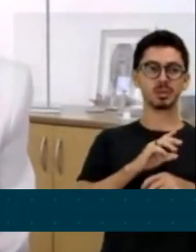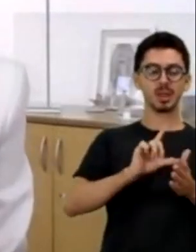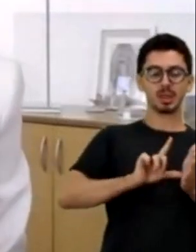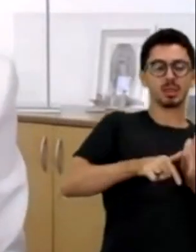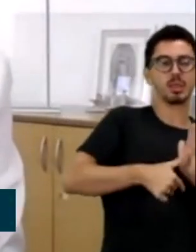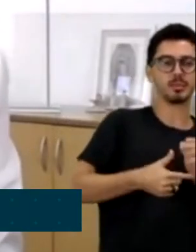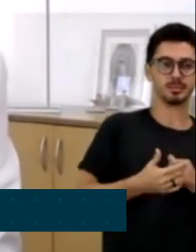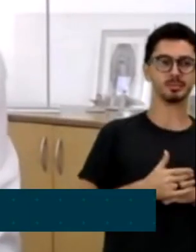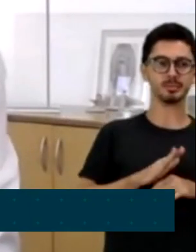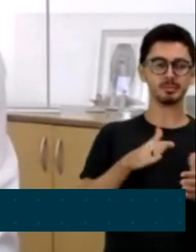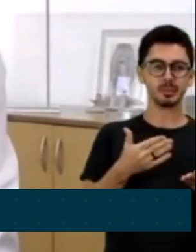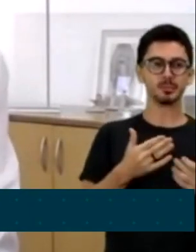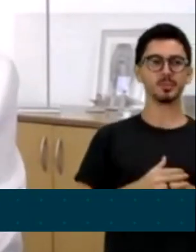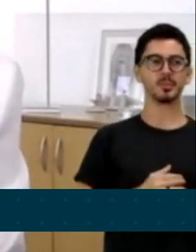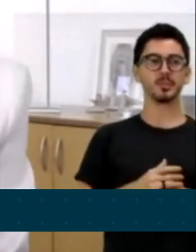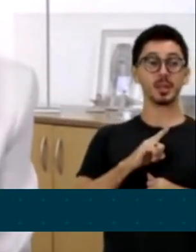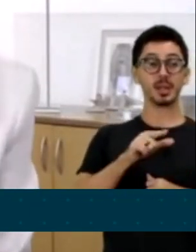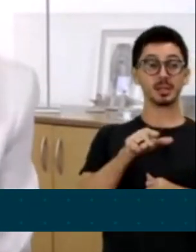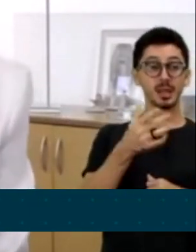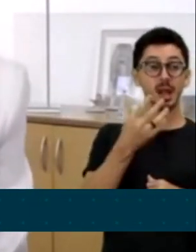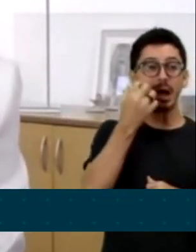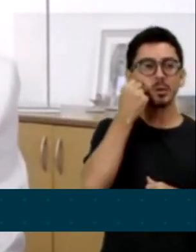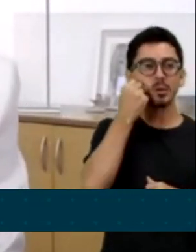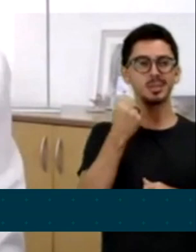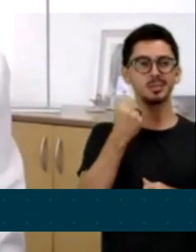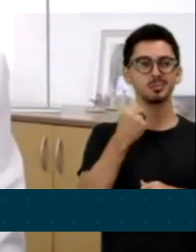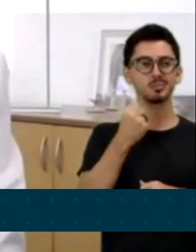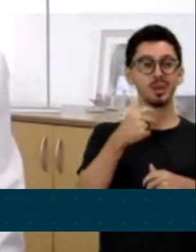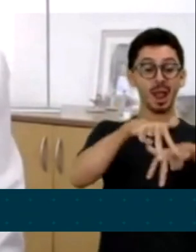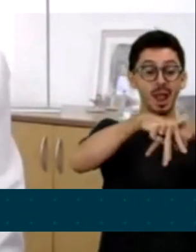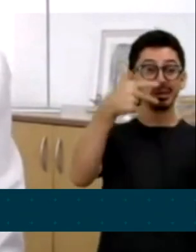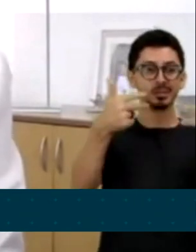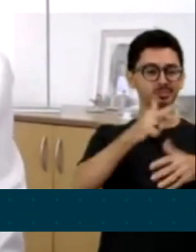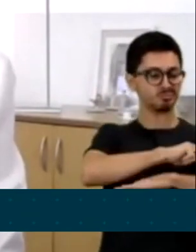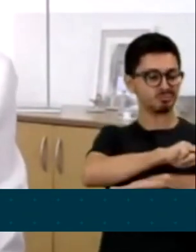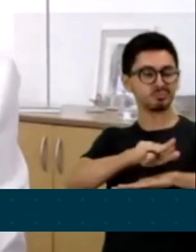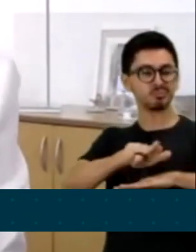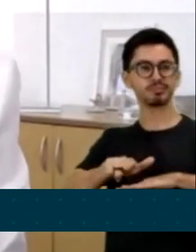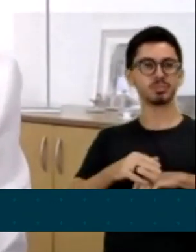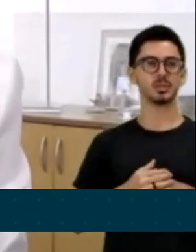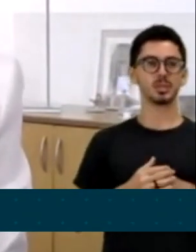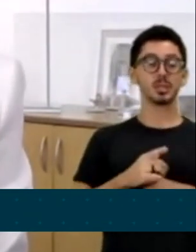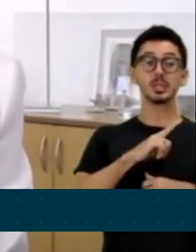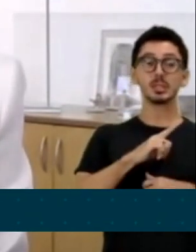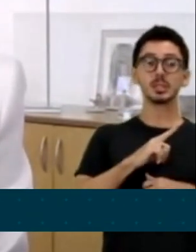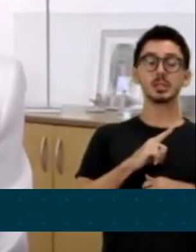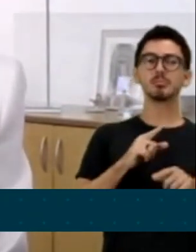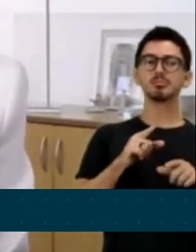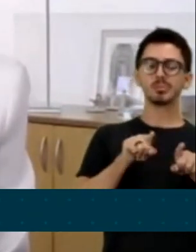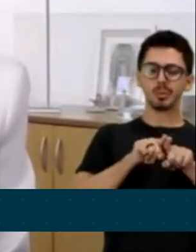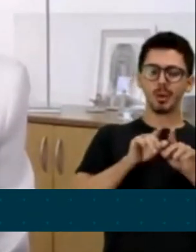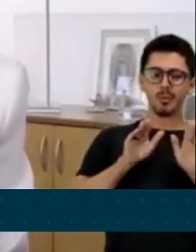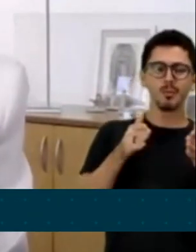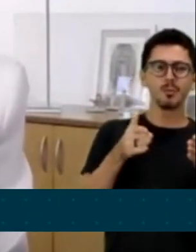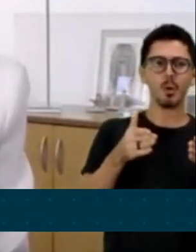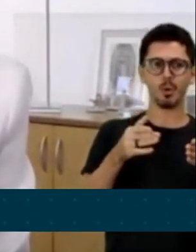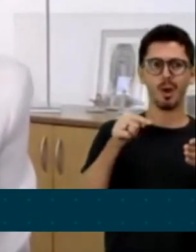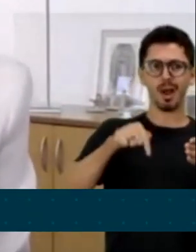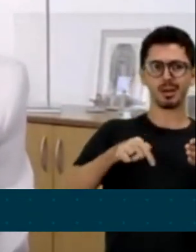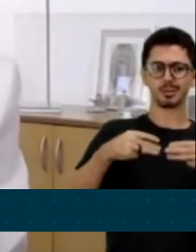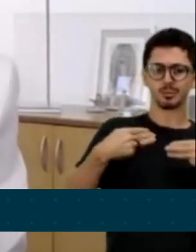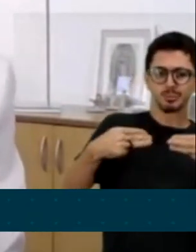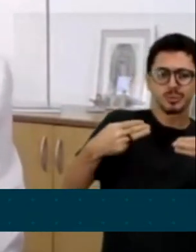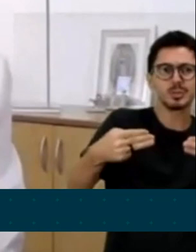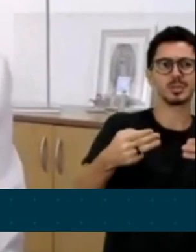irmãs, adoção interétnica, e principalmente nós estamos focando no nosso ministério, essa